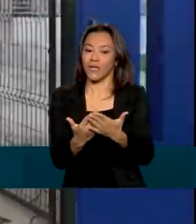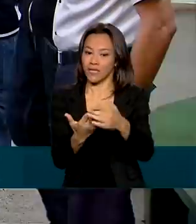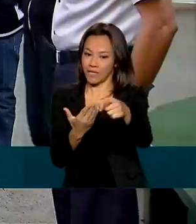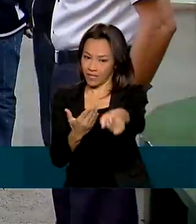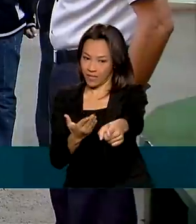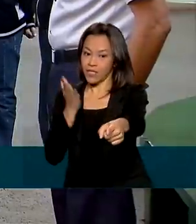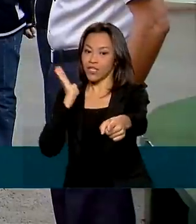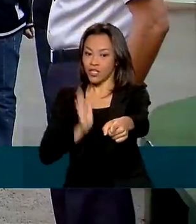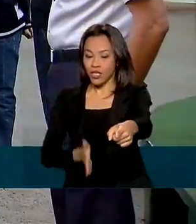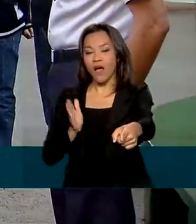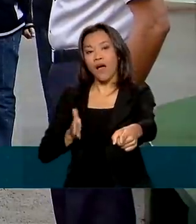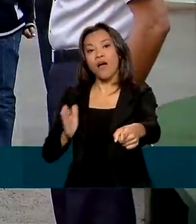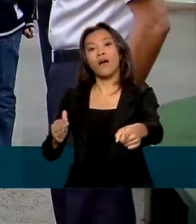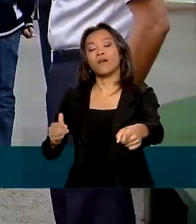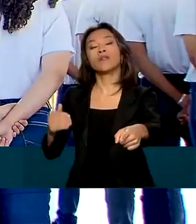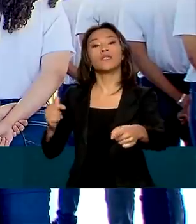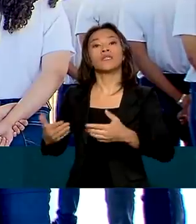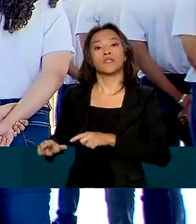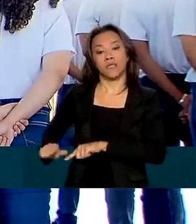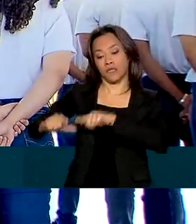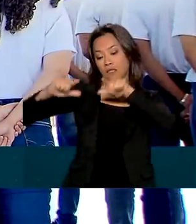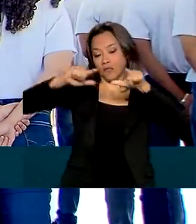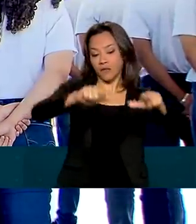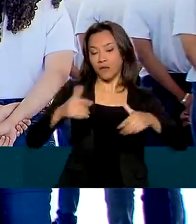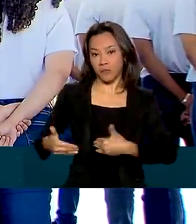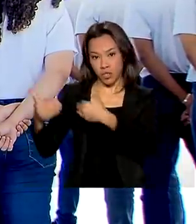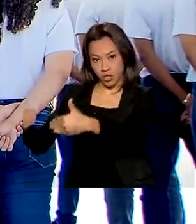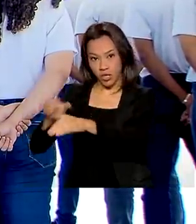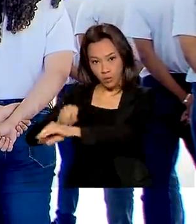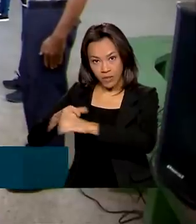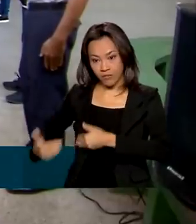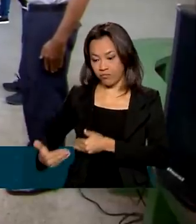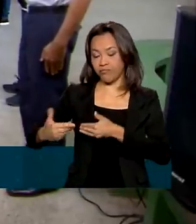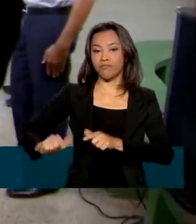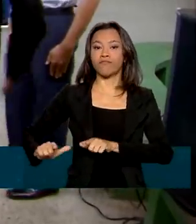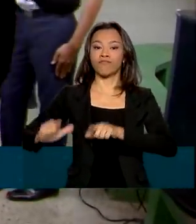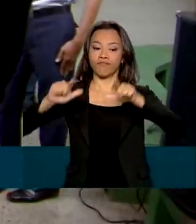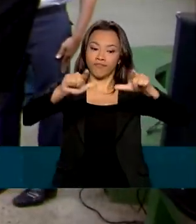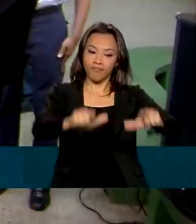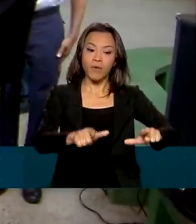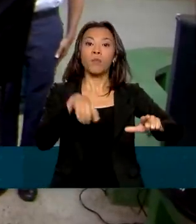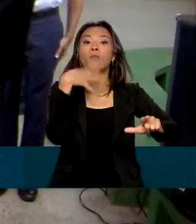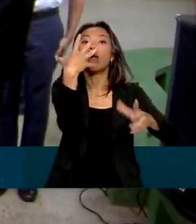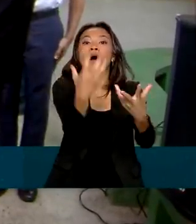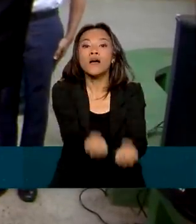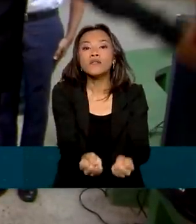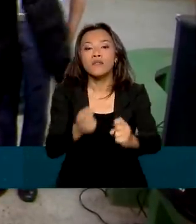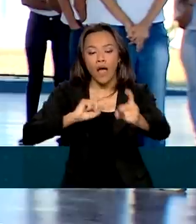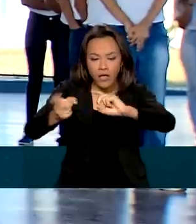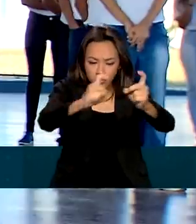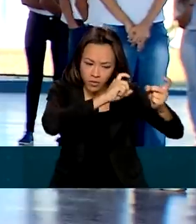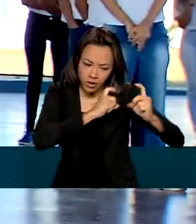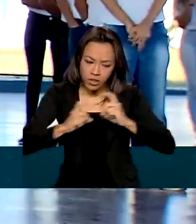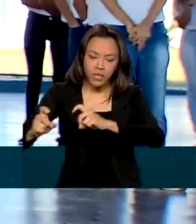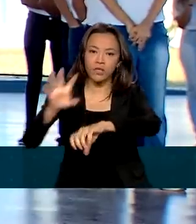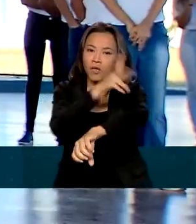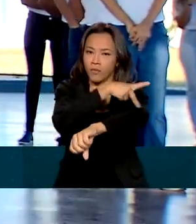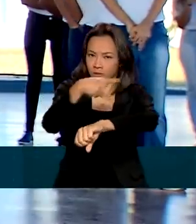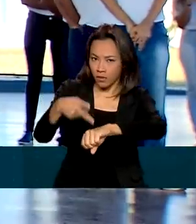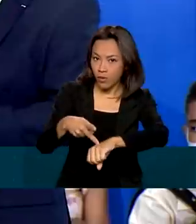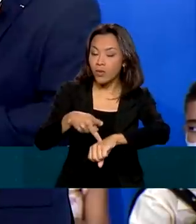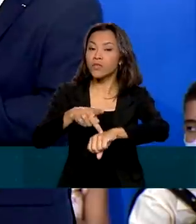certificadas pelo Ministério da Educação por adotarem um modelo de gestão na área educacional, didático, pedagógica e